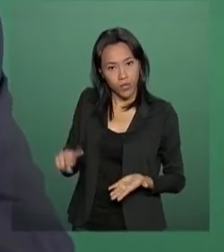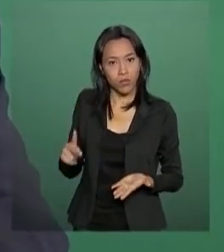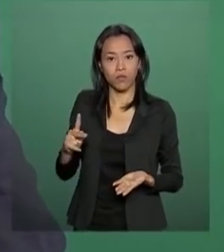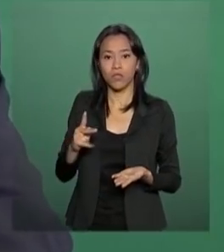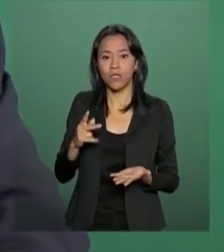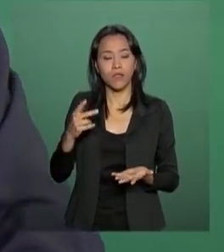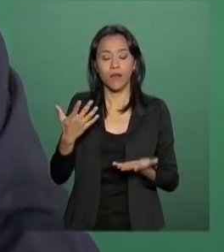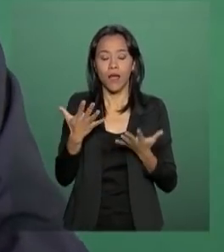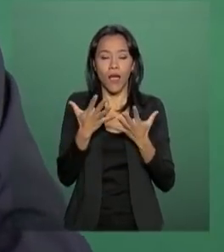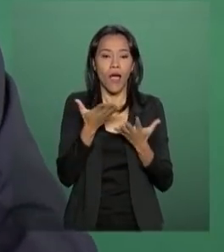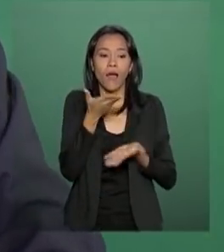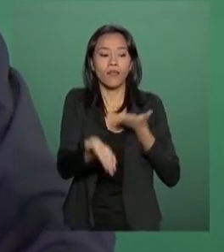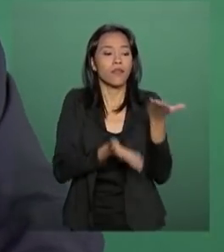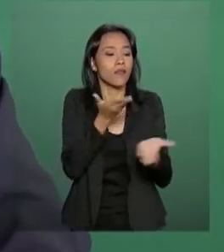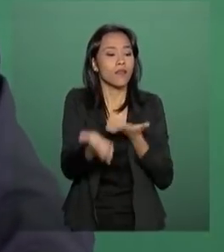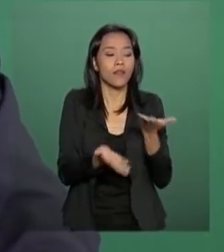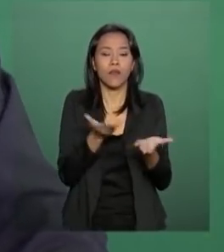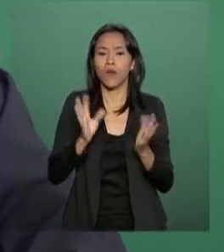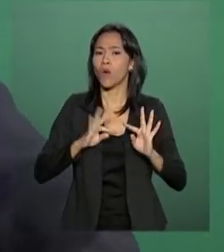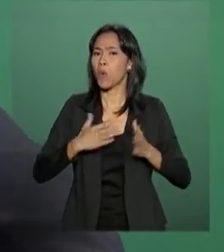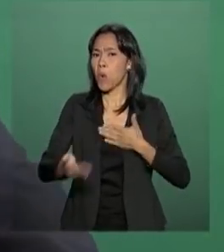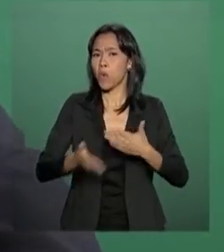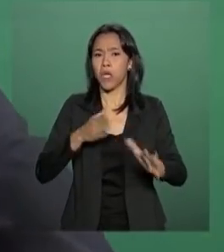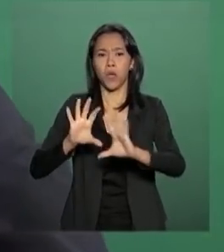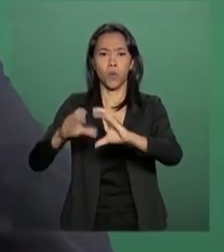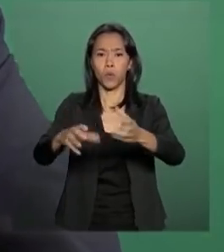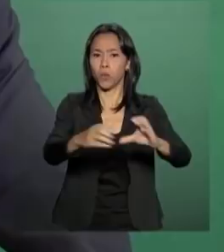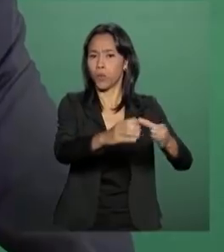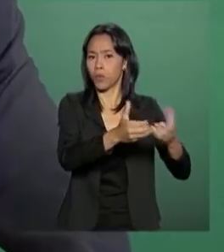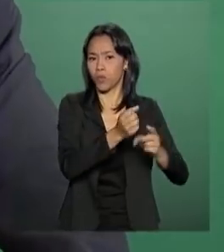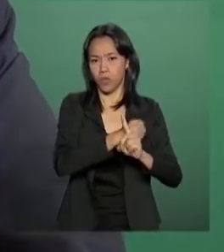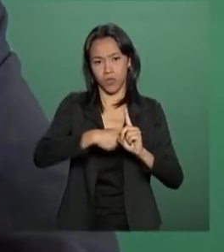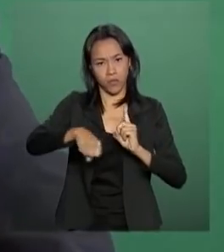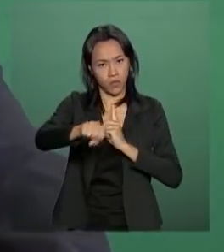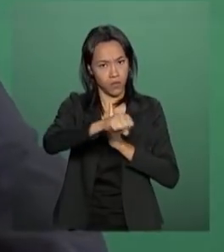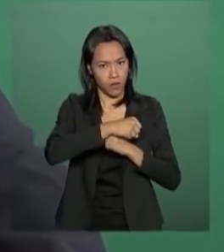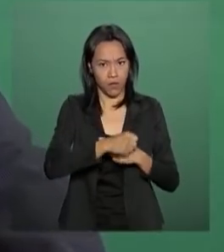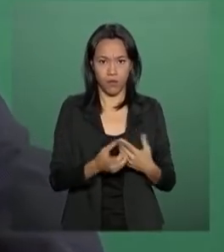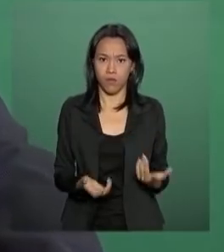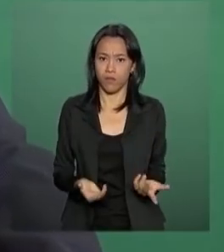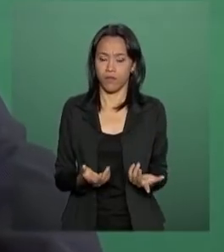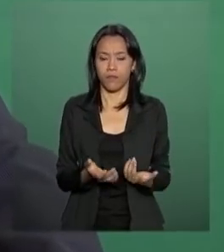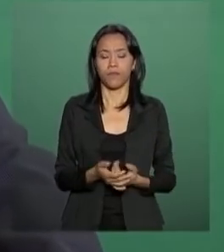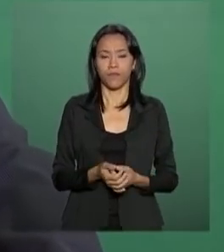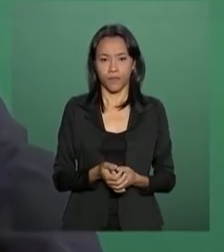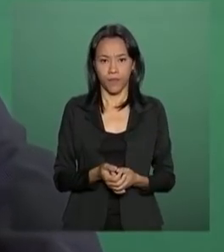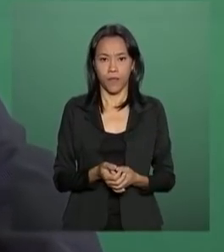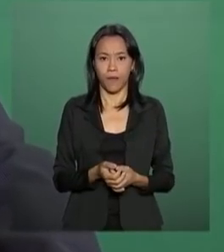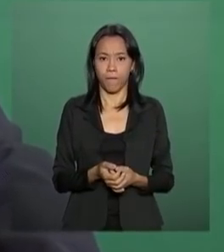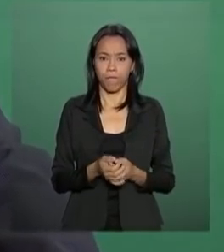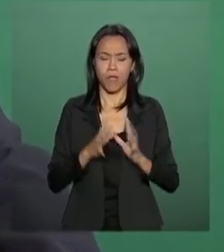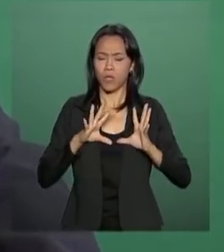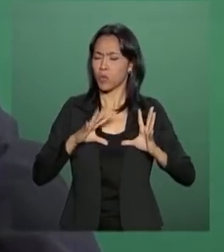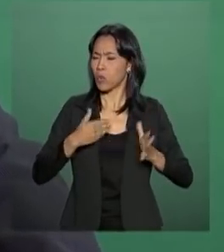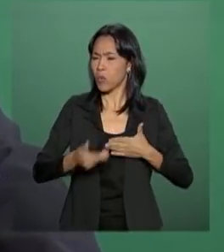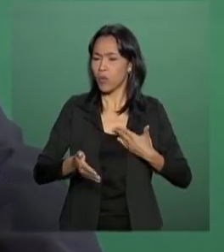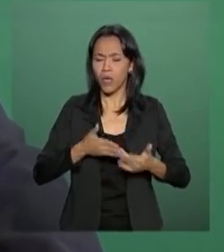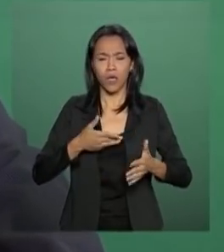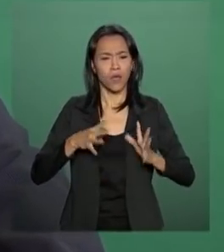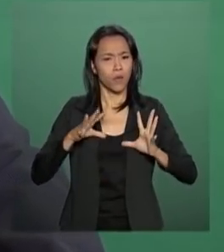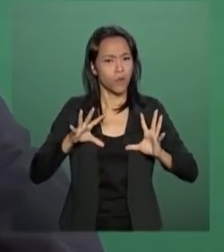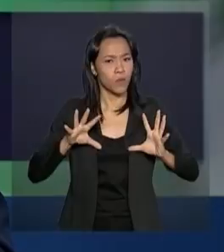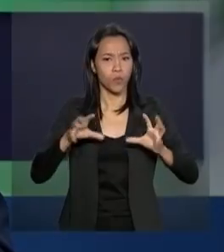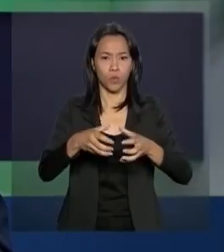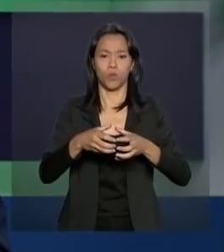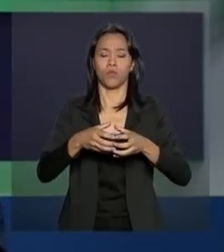independente de qualquer consideração que imponha um mínimo de restrição a qualquer grupo ou a qualquer